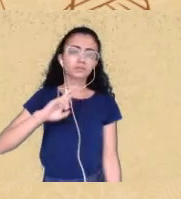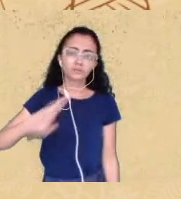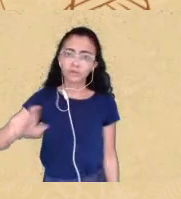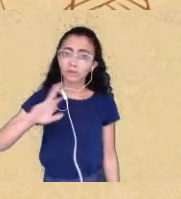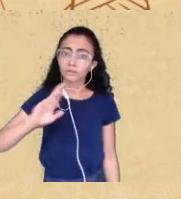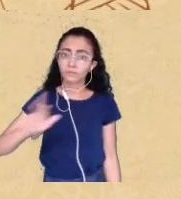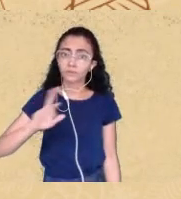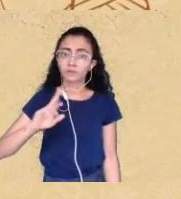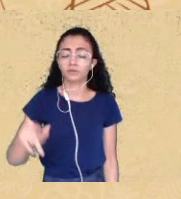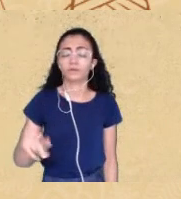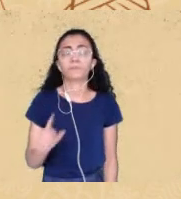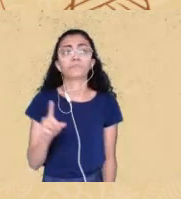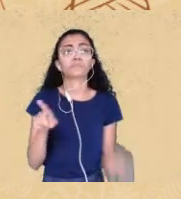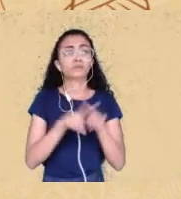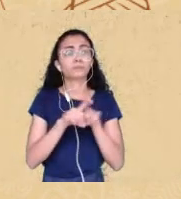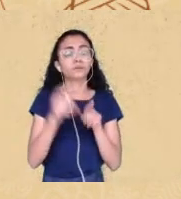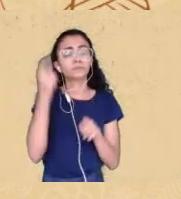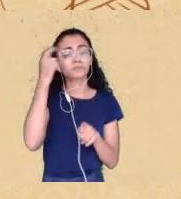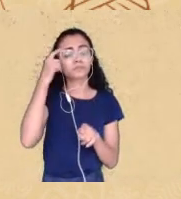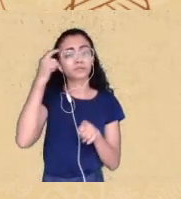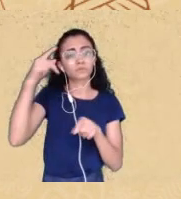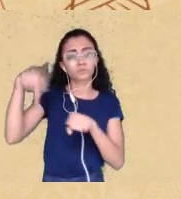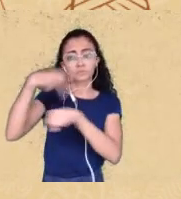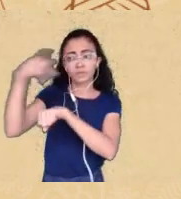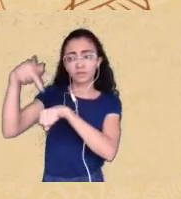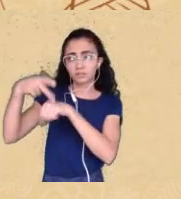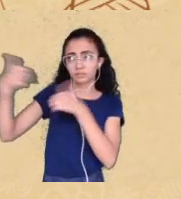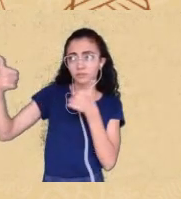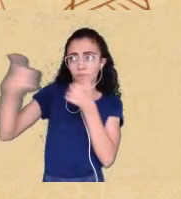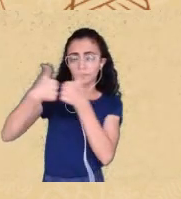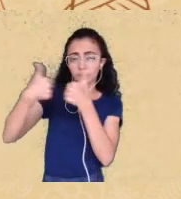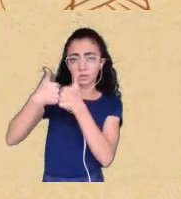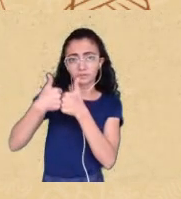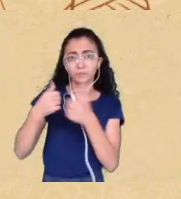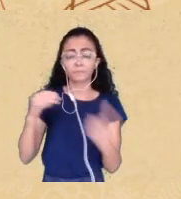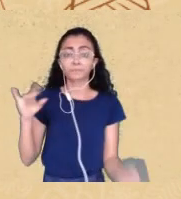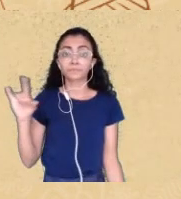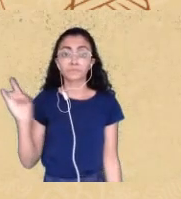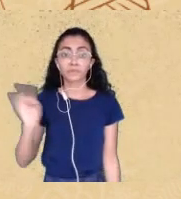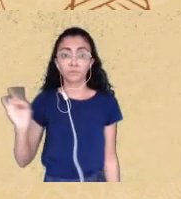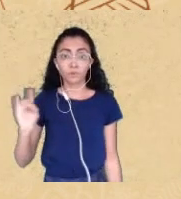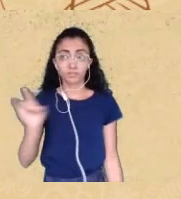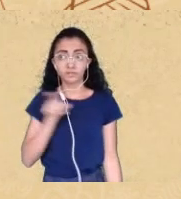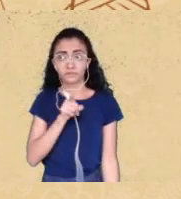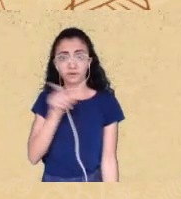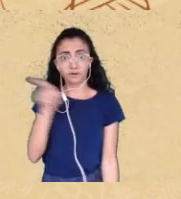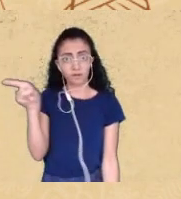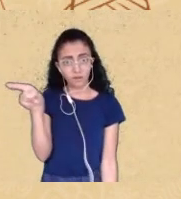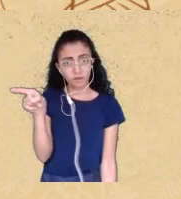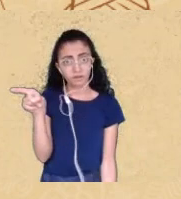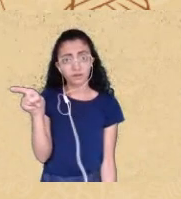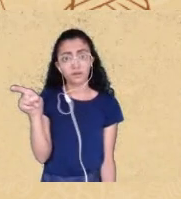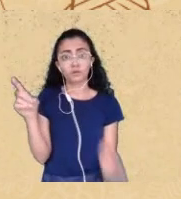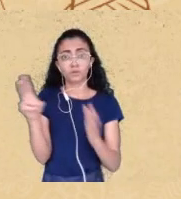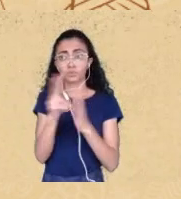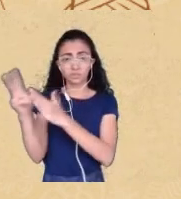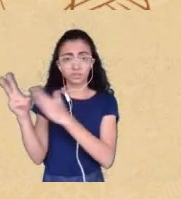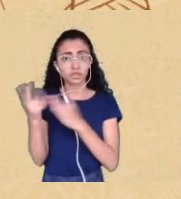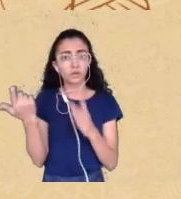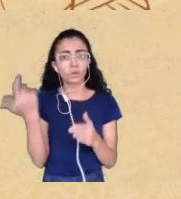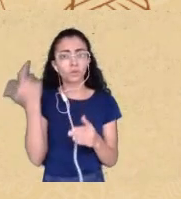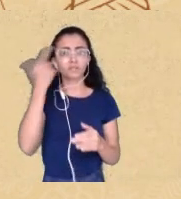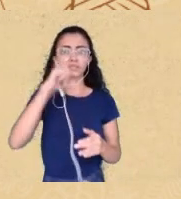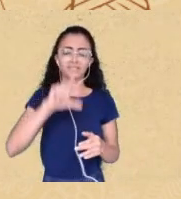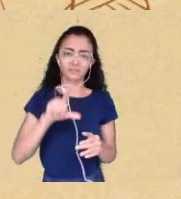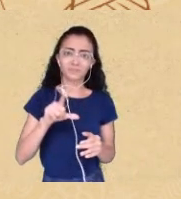vizinhos na Bolívia os parentes tiveram a conquista de que a Bolívia fosse reconhecida